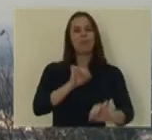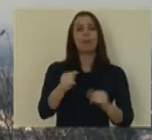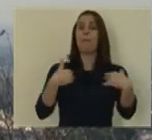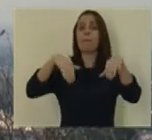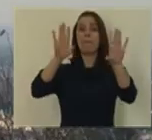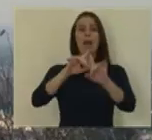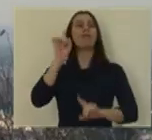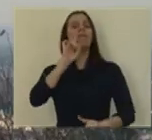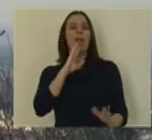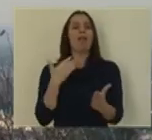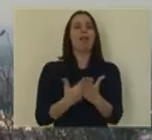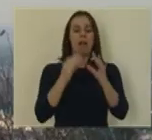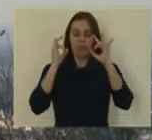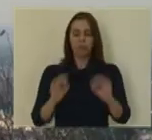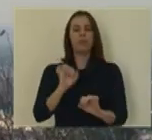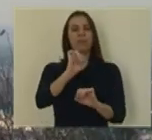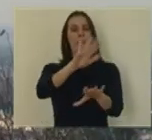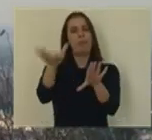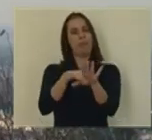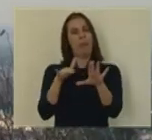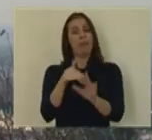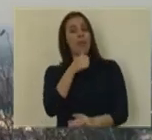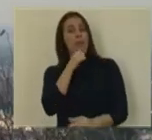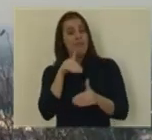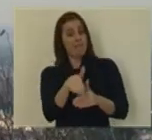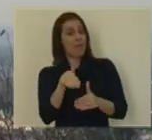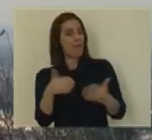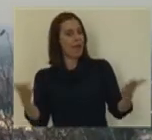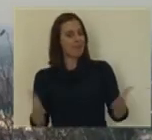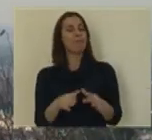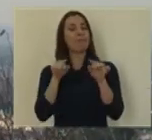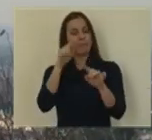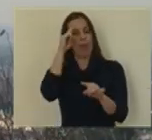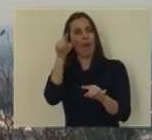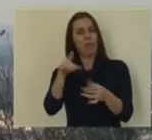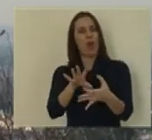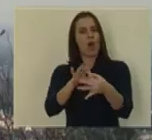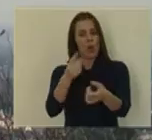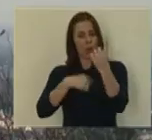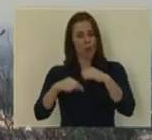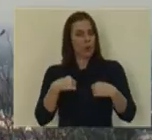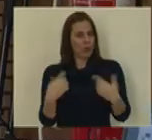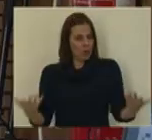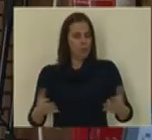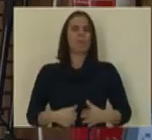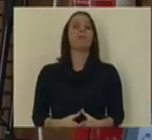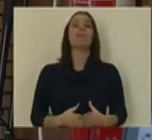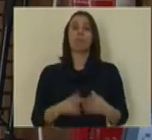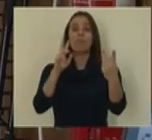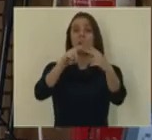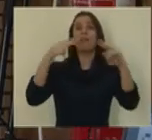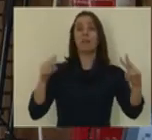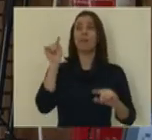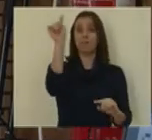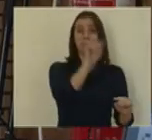mas, sobretudo, valorizando a sua participação nas tomadas de decisão. Elas sabem que podem contar connosco. As